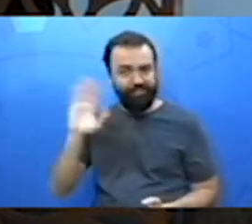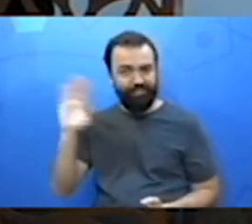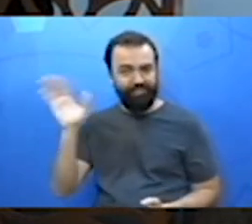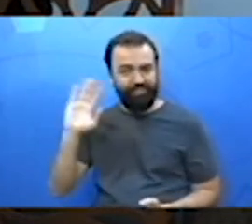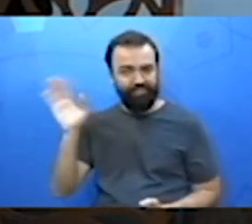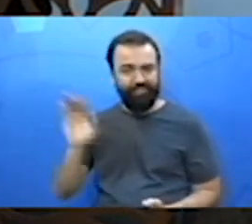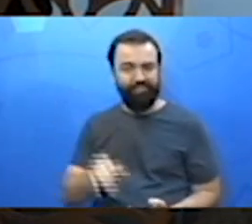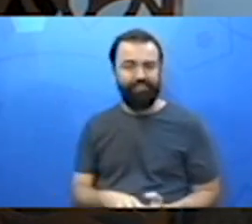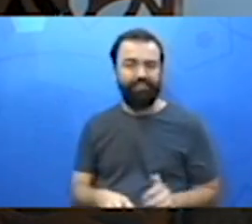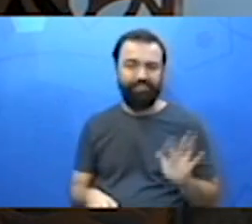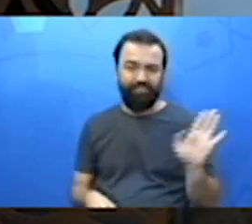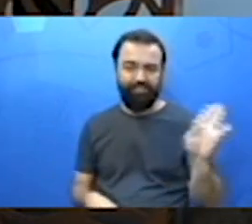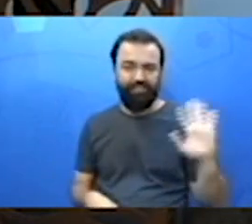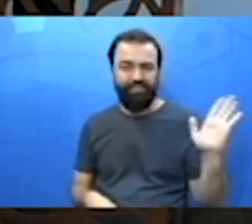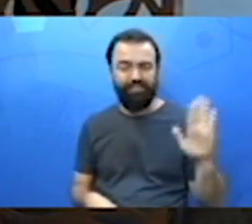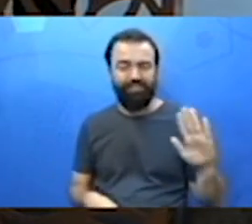próxima aula. Até a próxima, pessoal.